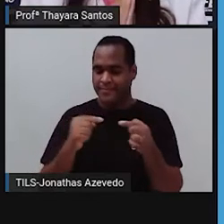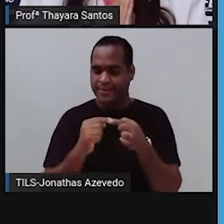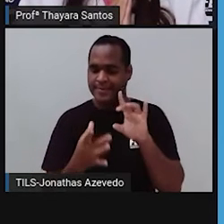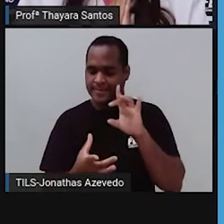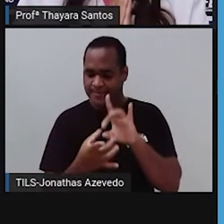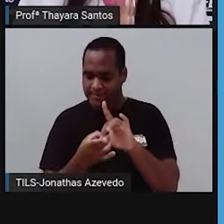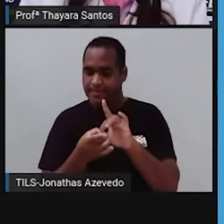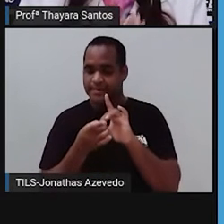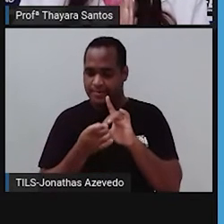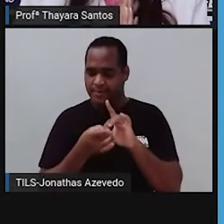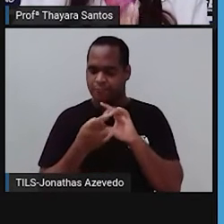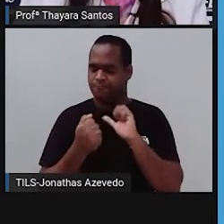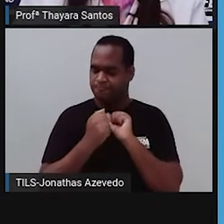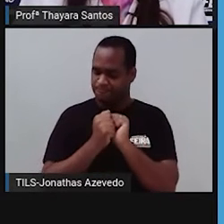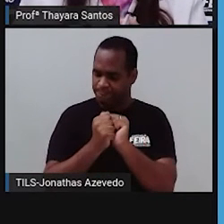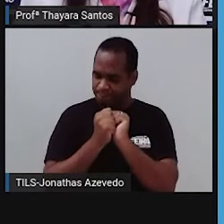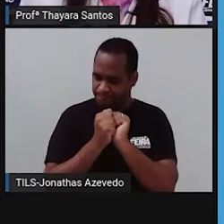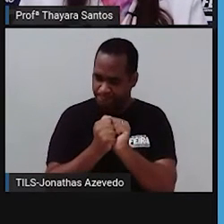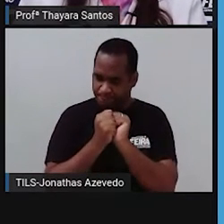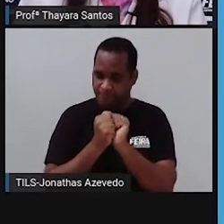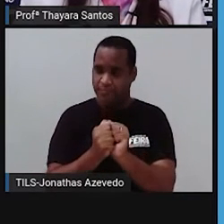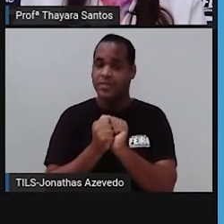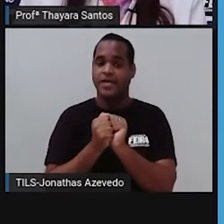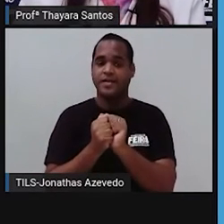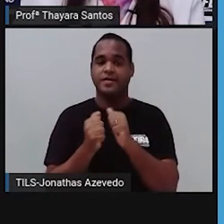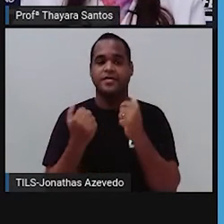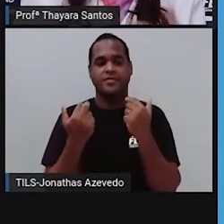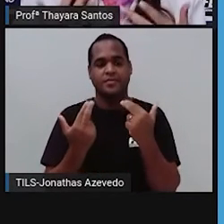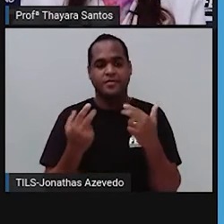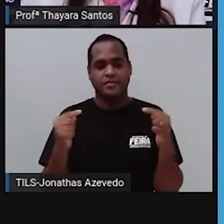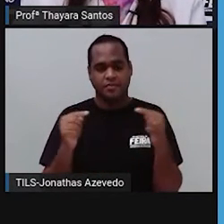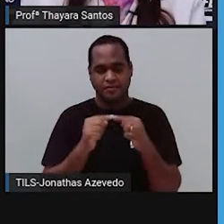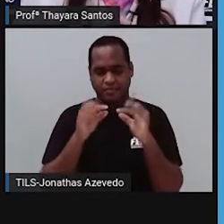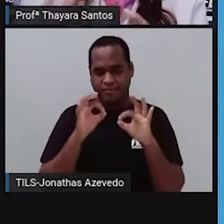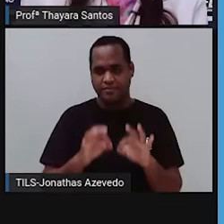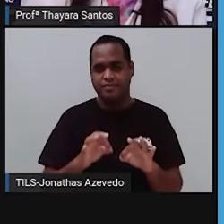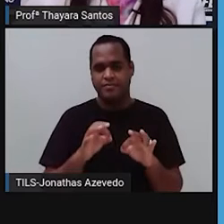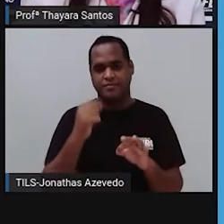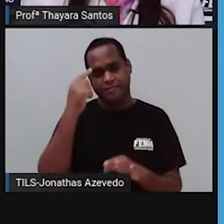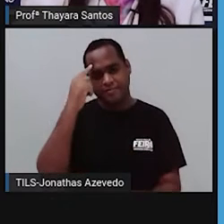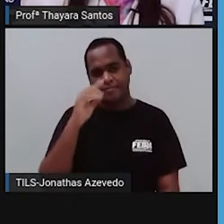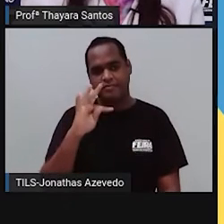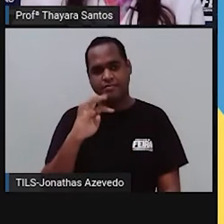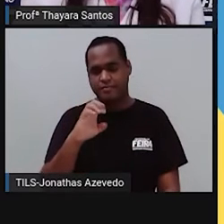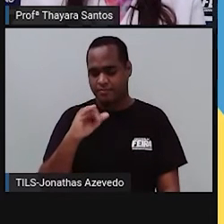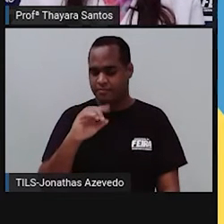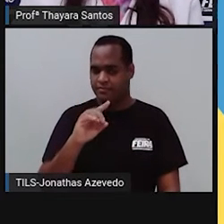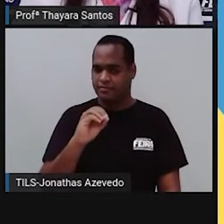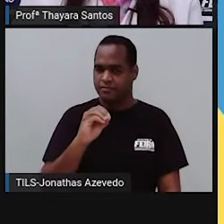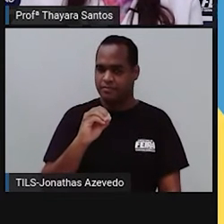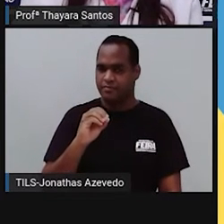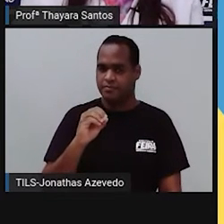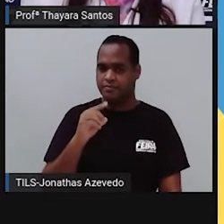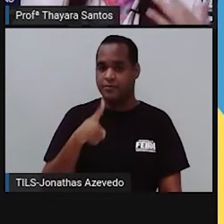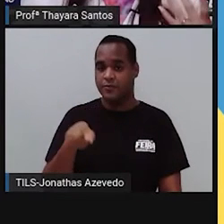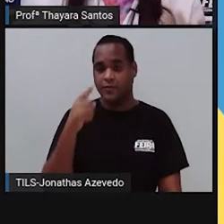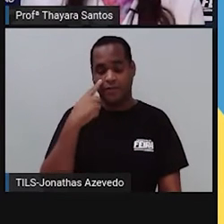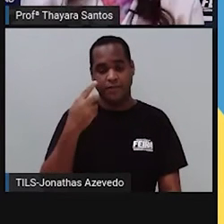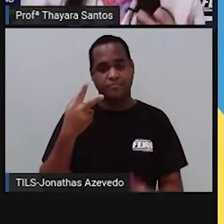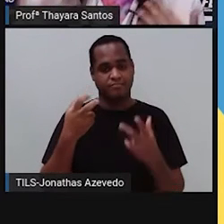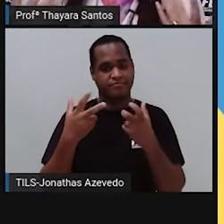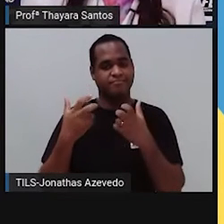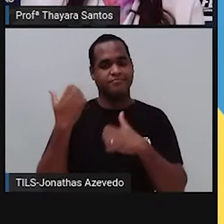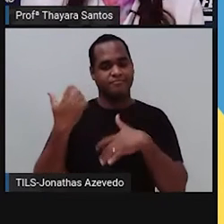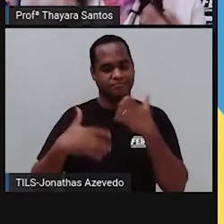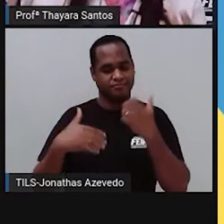e elas trabalham juntas para executar a mesma função. Isso é o que a gente chama de tecido. E a gente viu, justamente,